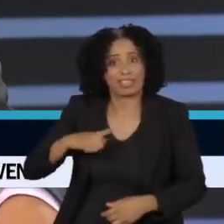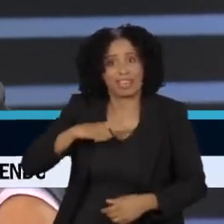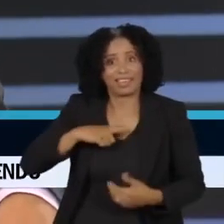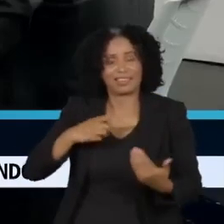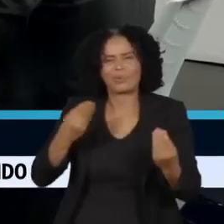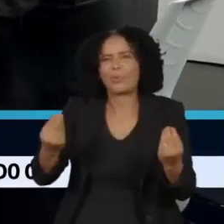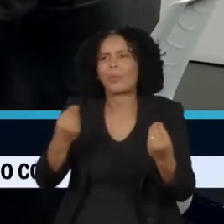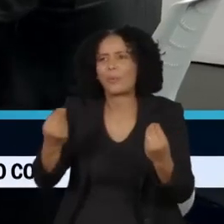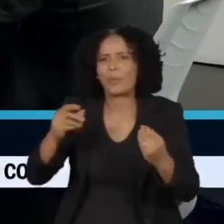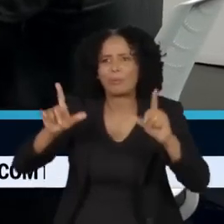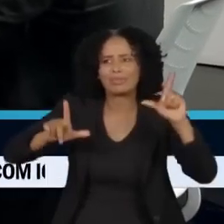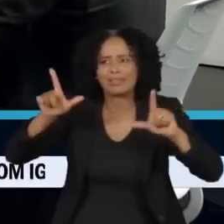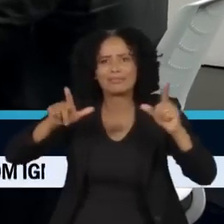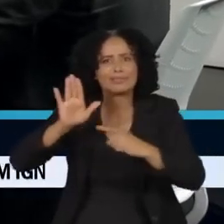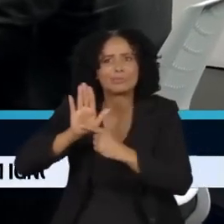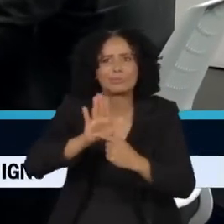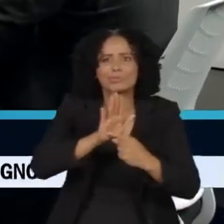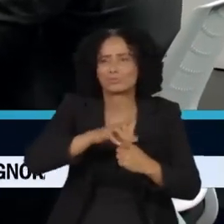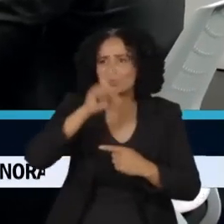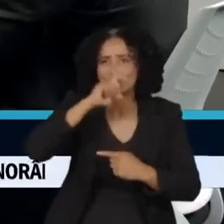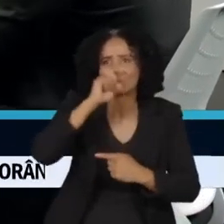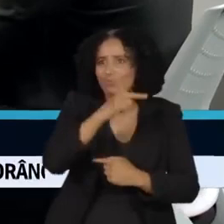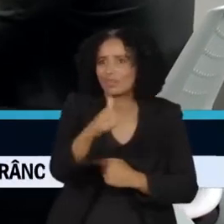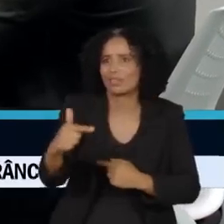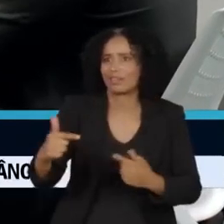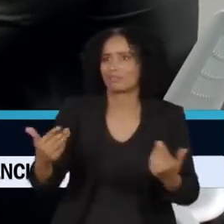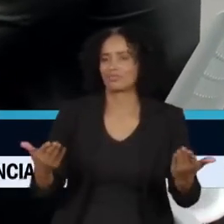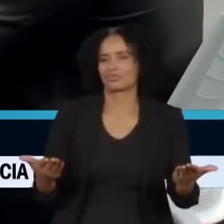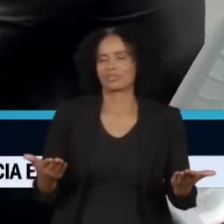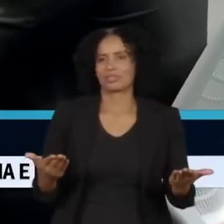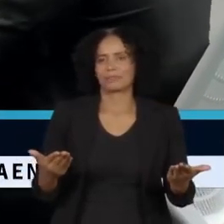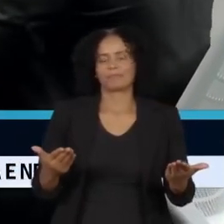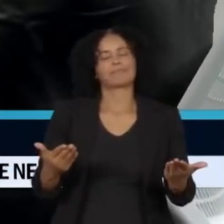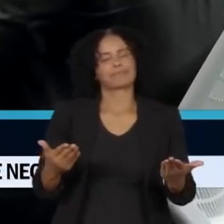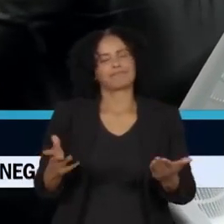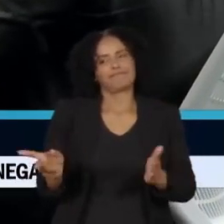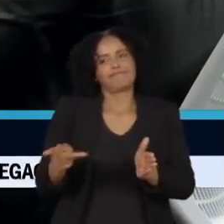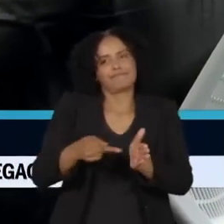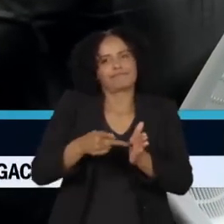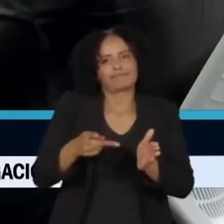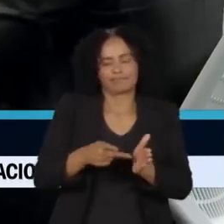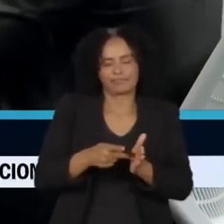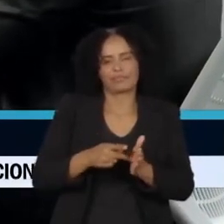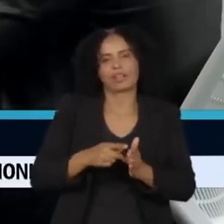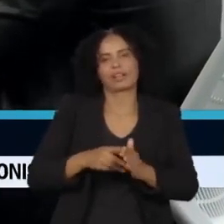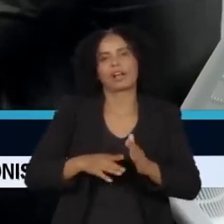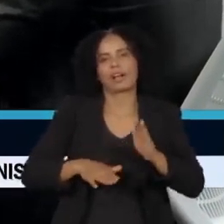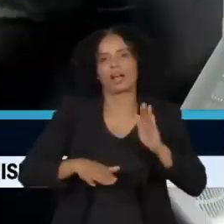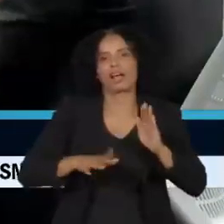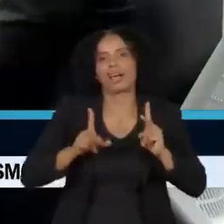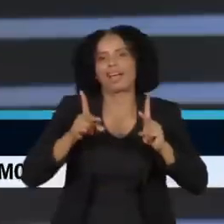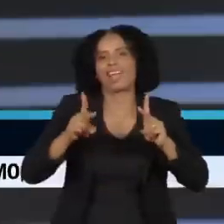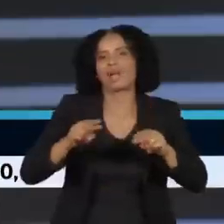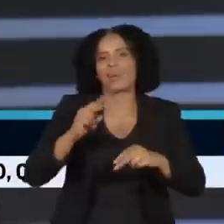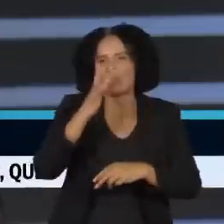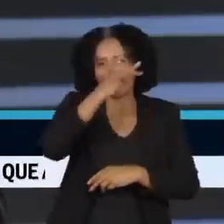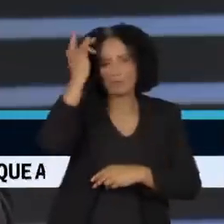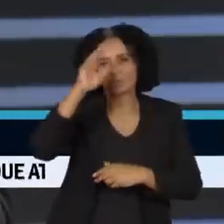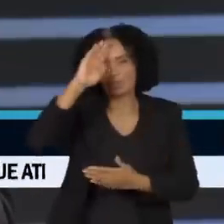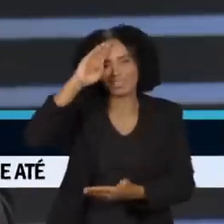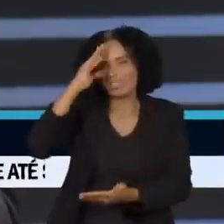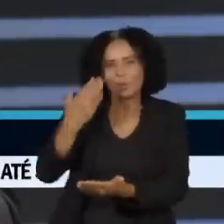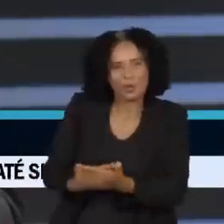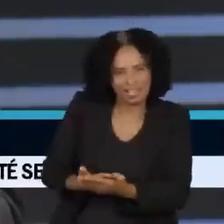que tem um monte de gente também paranoica nos Estados Unidos que até hoje acredita que o homem não foi a Lua. E acredita que tudo foi uma grande encenação.